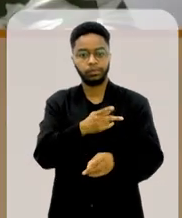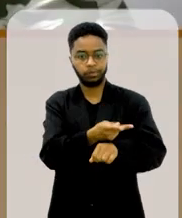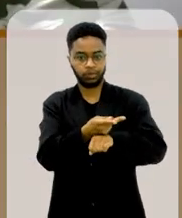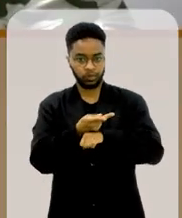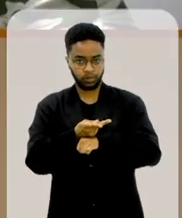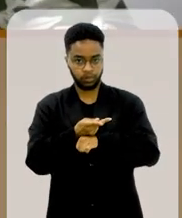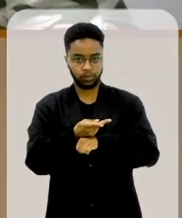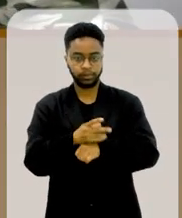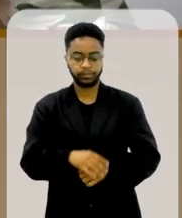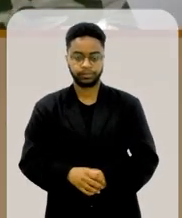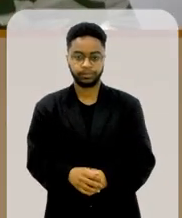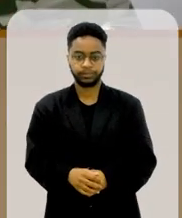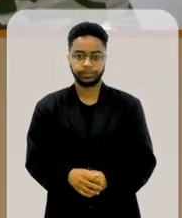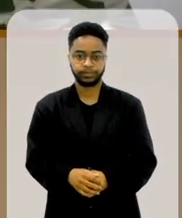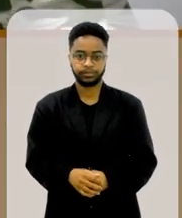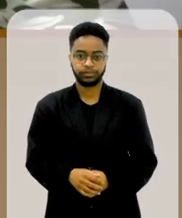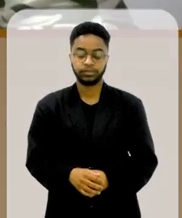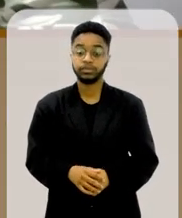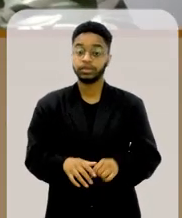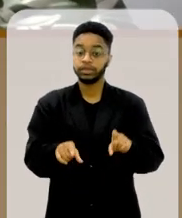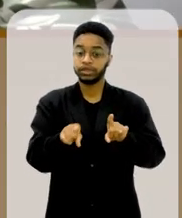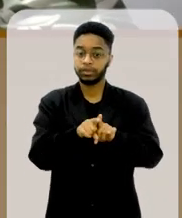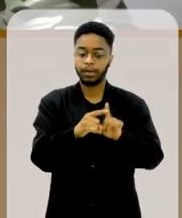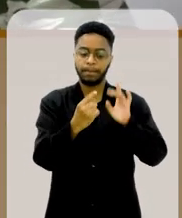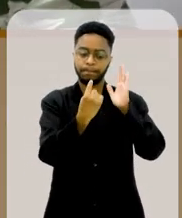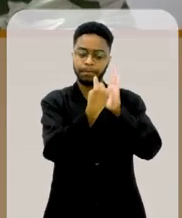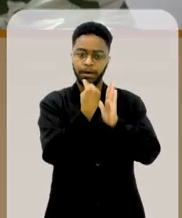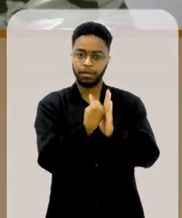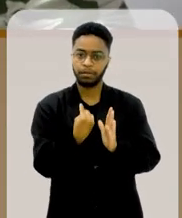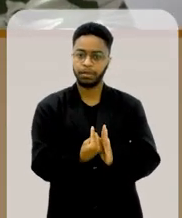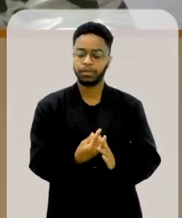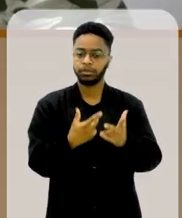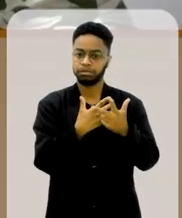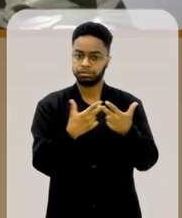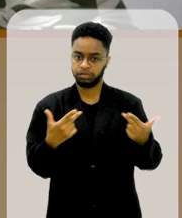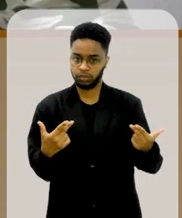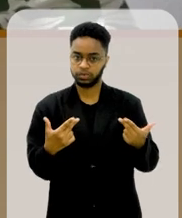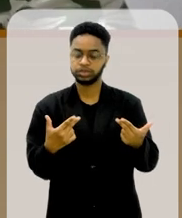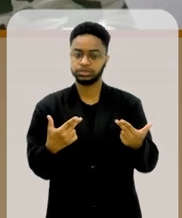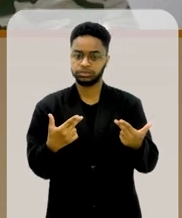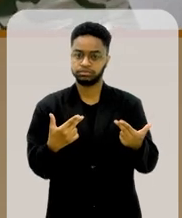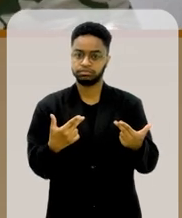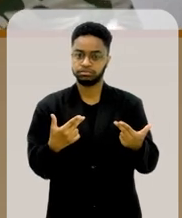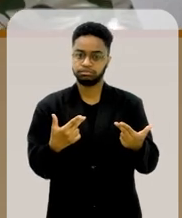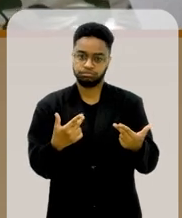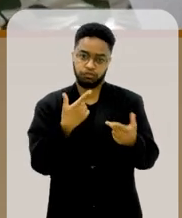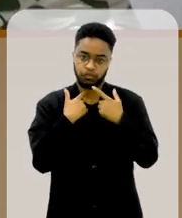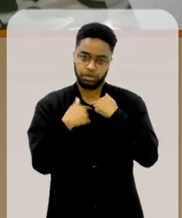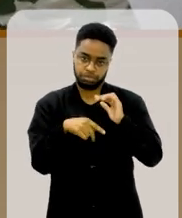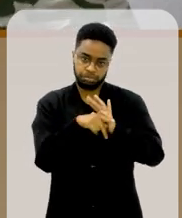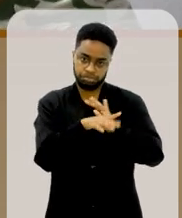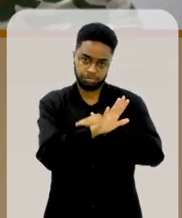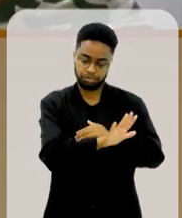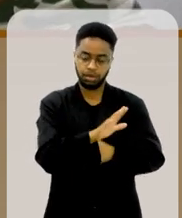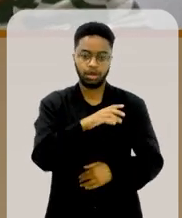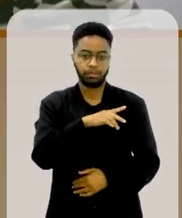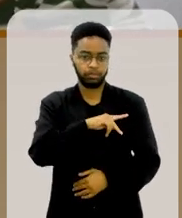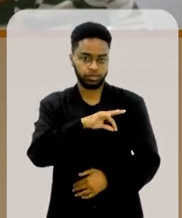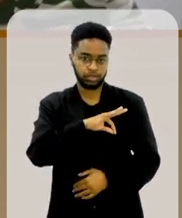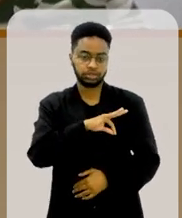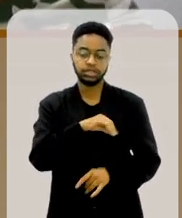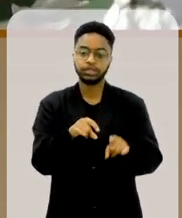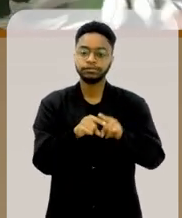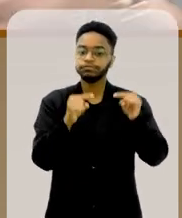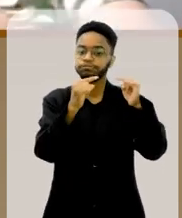e me fez todas as perguntas que ela quis fazer, baseada, inclusive,